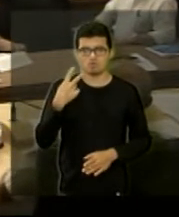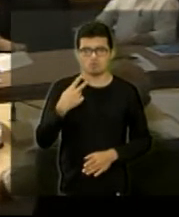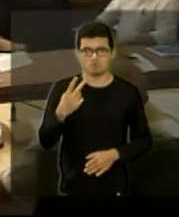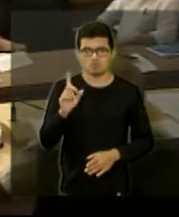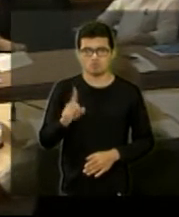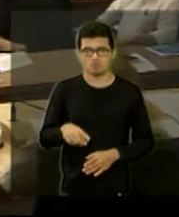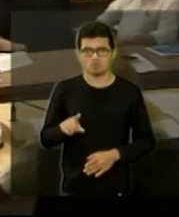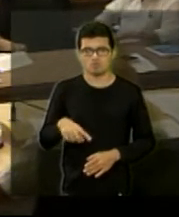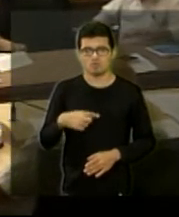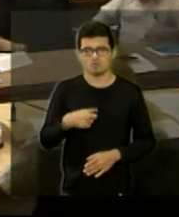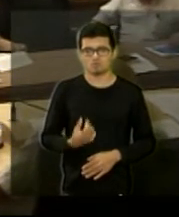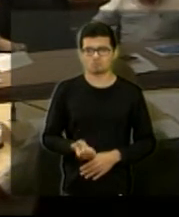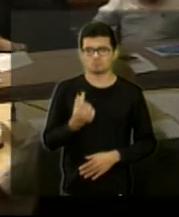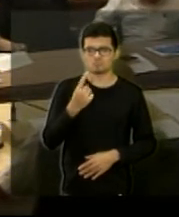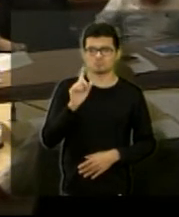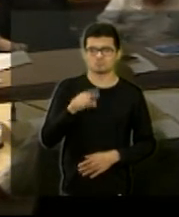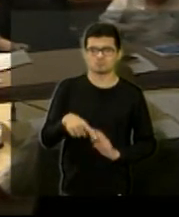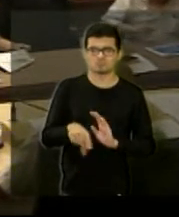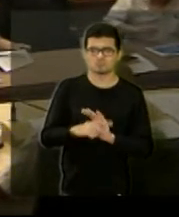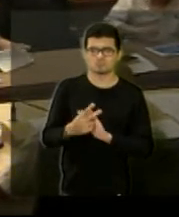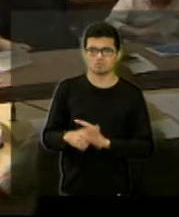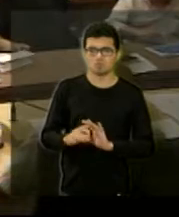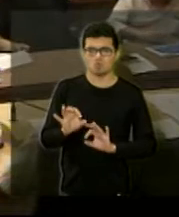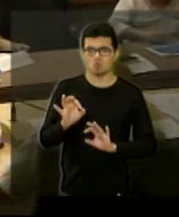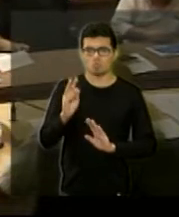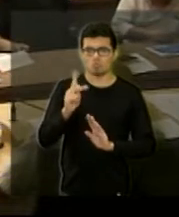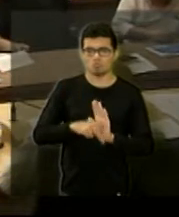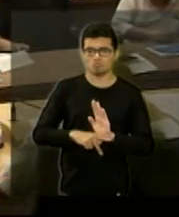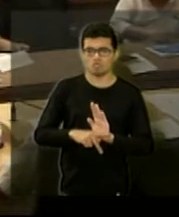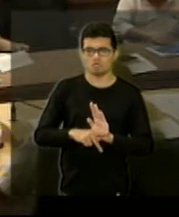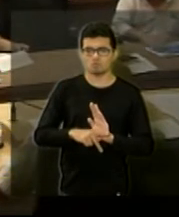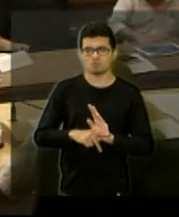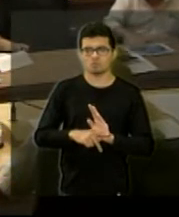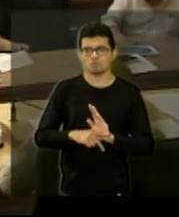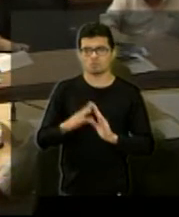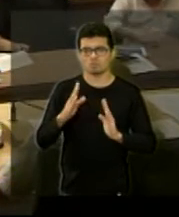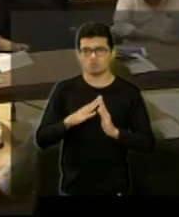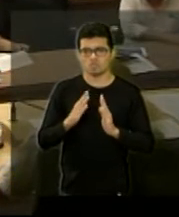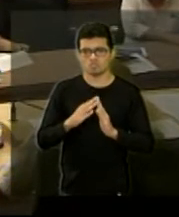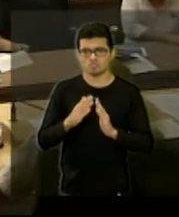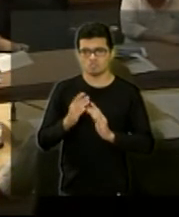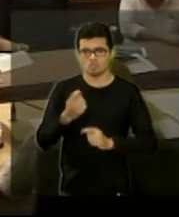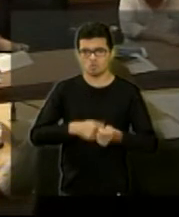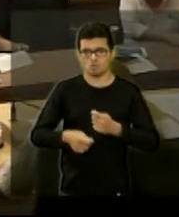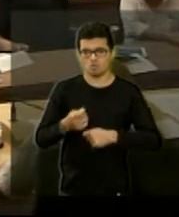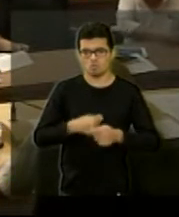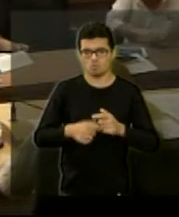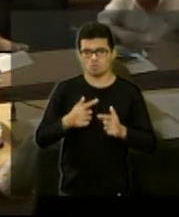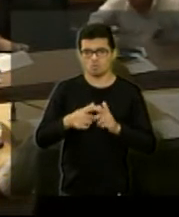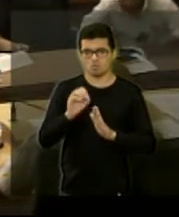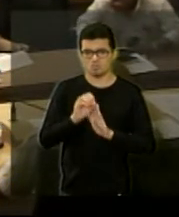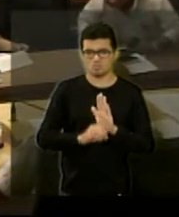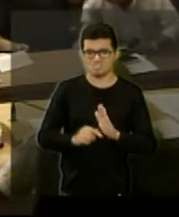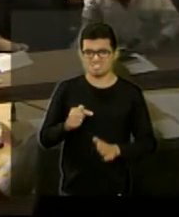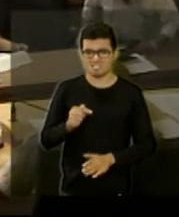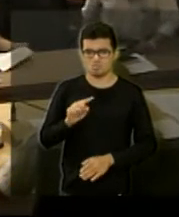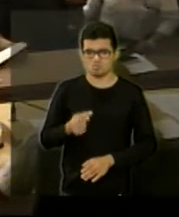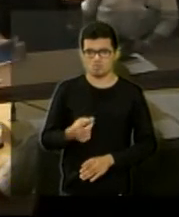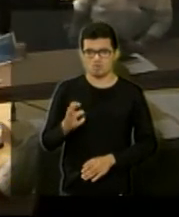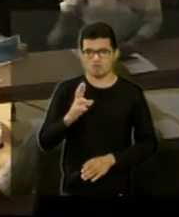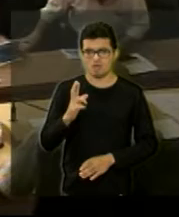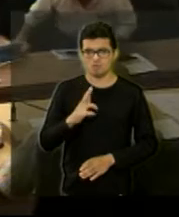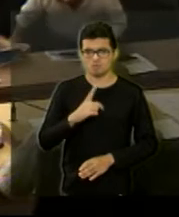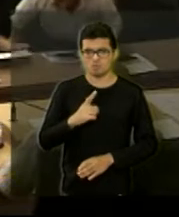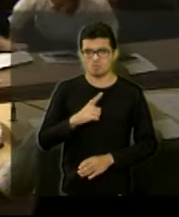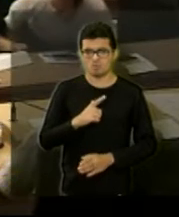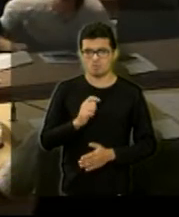Eu estranhei só o valor do projeto Moradia Econômica, que é orçamento de R 7.000,00 para uma